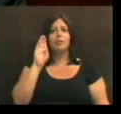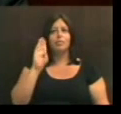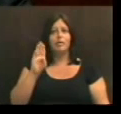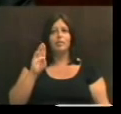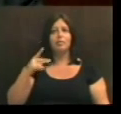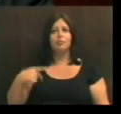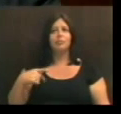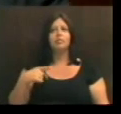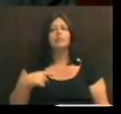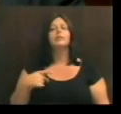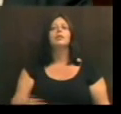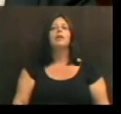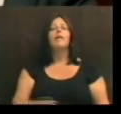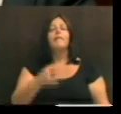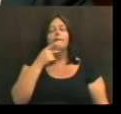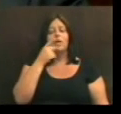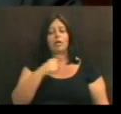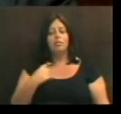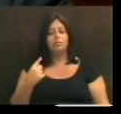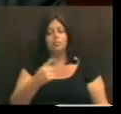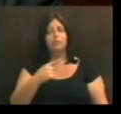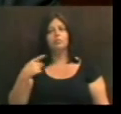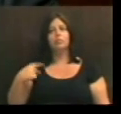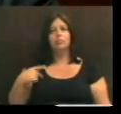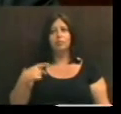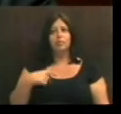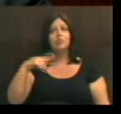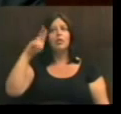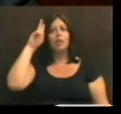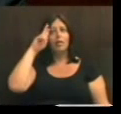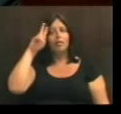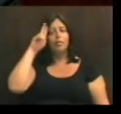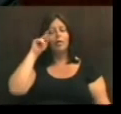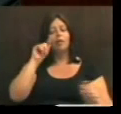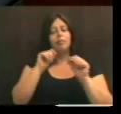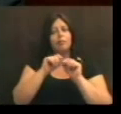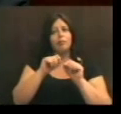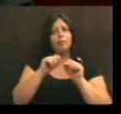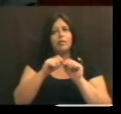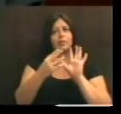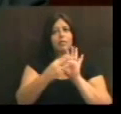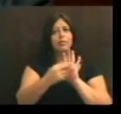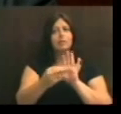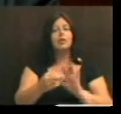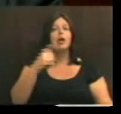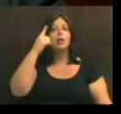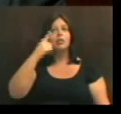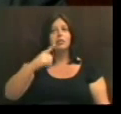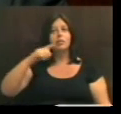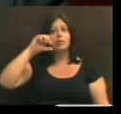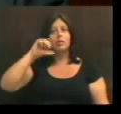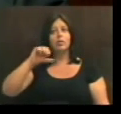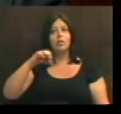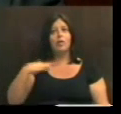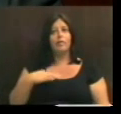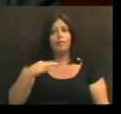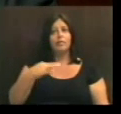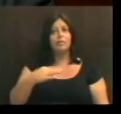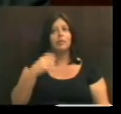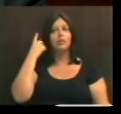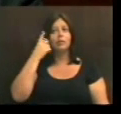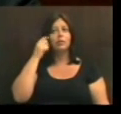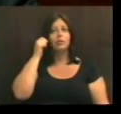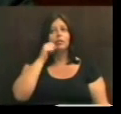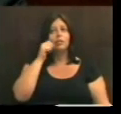que nosso partido, quero lembrar aqui, fazer referência, as 19 candidatas deputadas